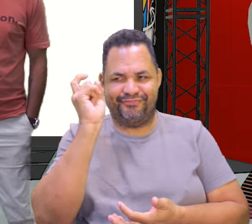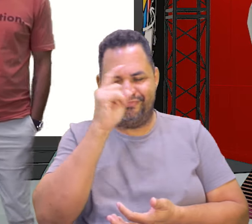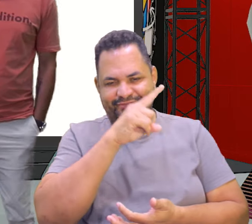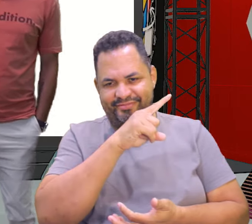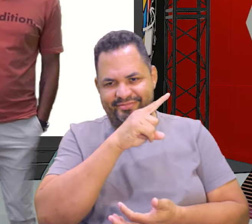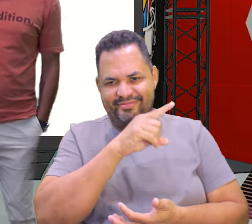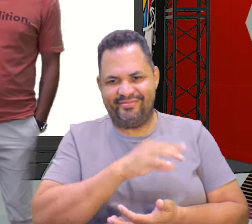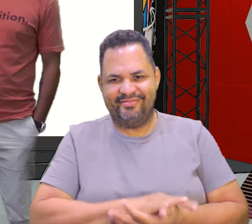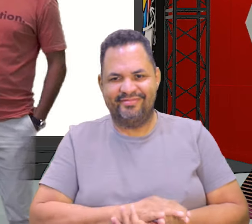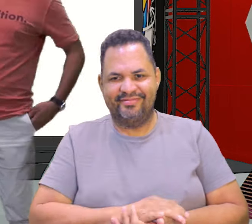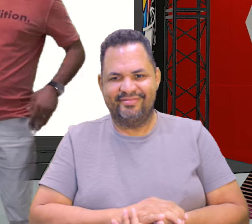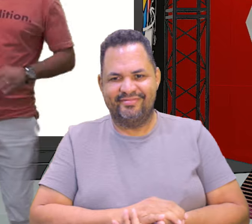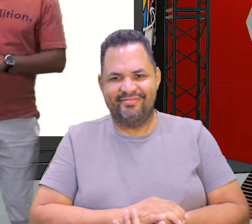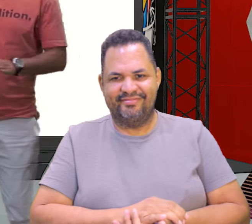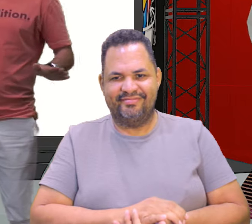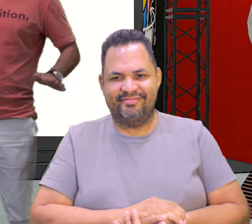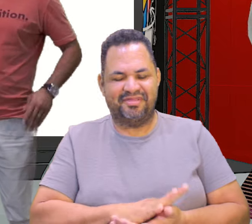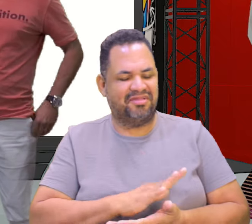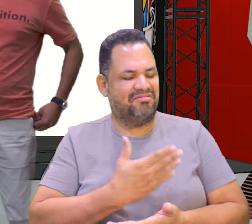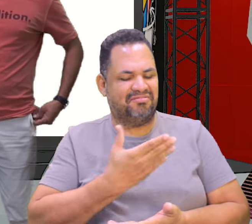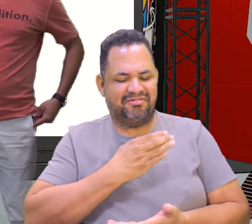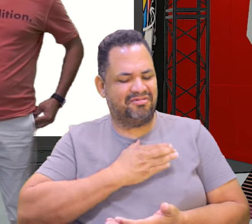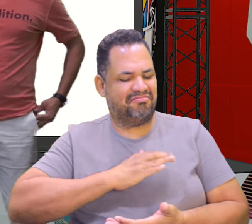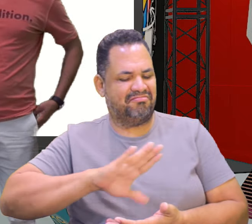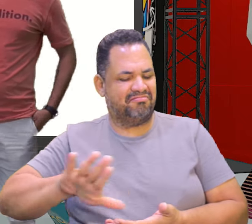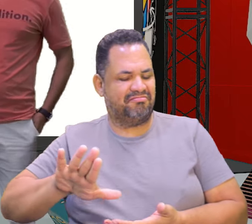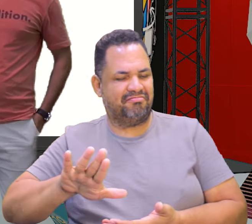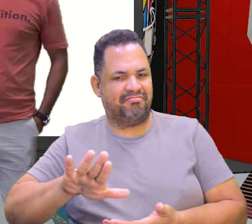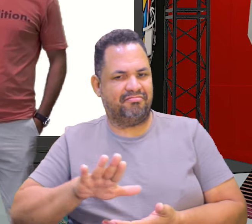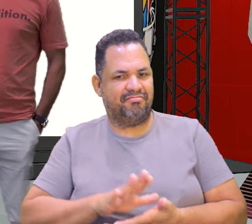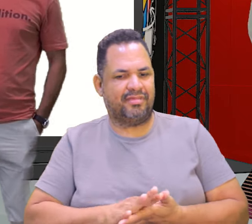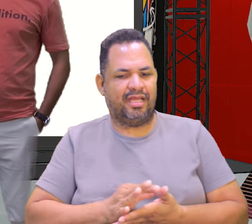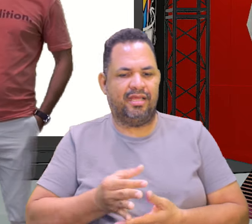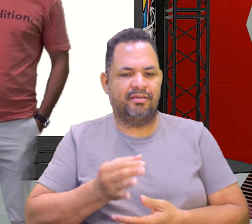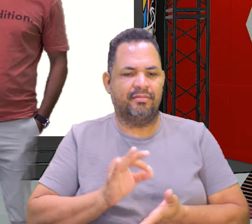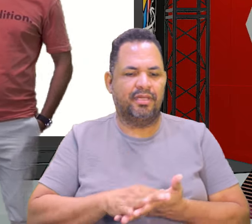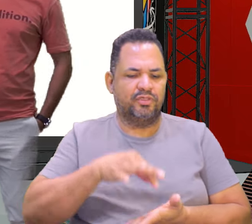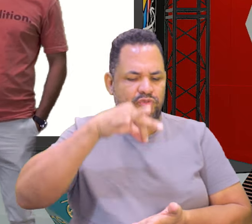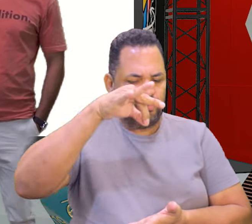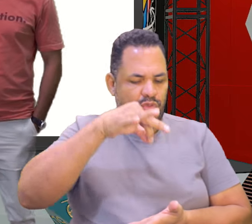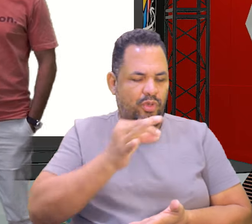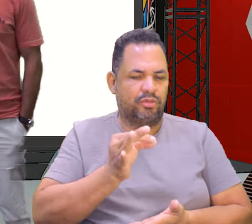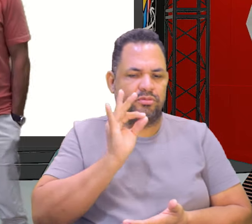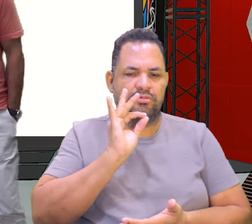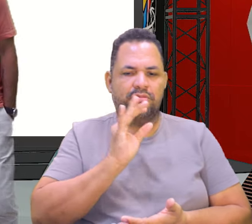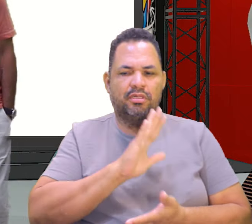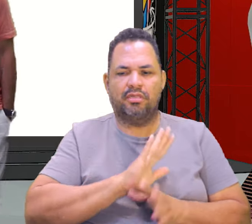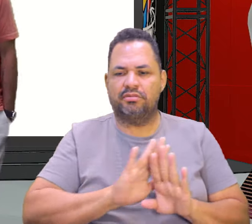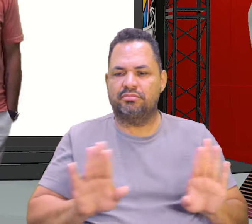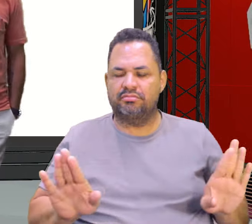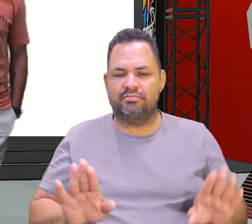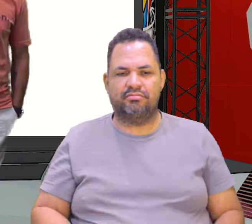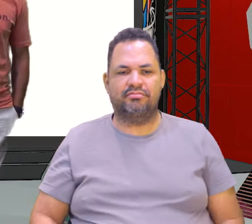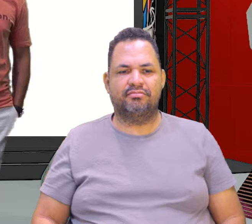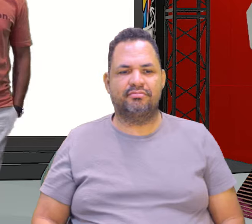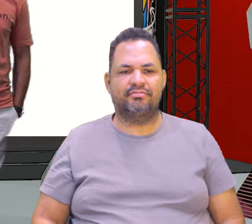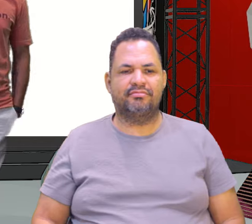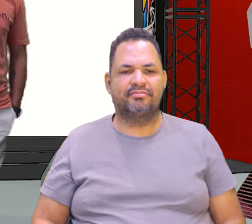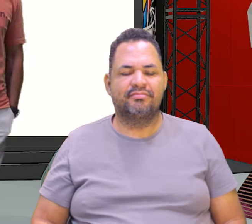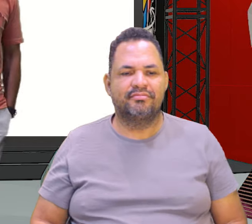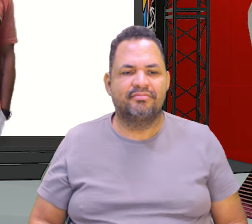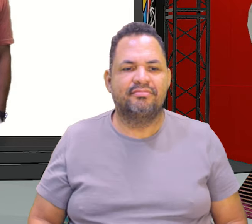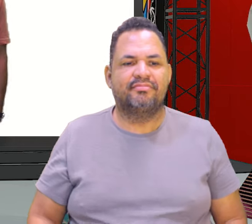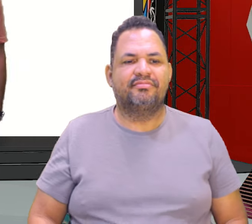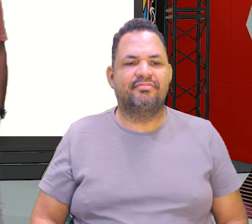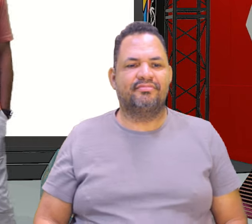é difícil. Mas se eu fosse, você não tomou mais. Ah, não, não precisa, Caramba, chazinha. Não, vejo a hora. Mas sabe o que desacostuma mesmo?